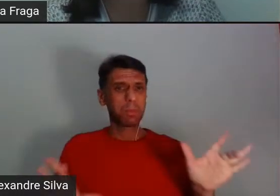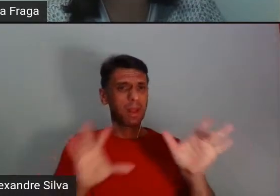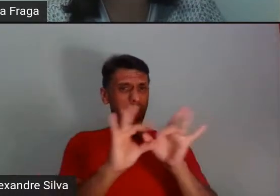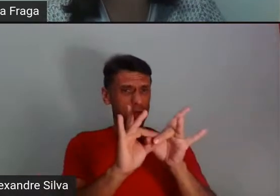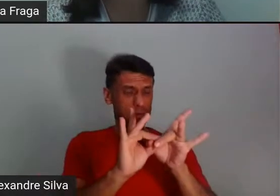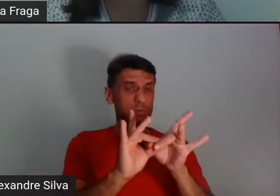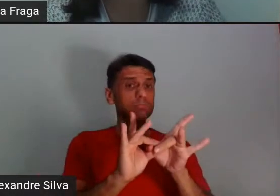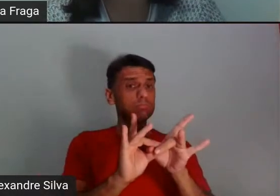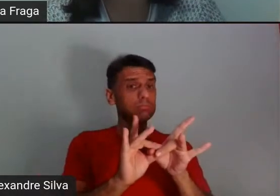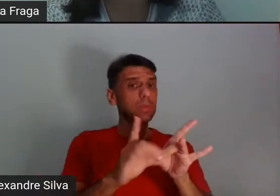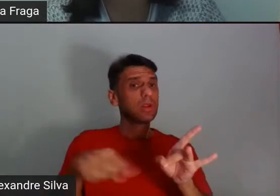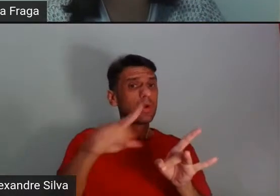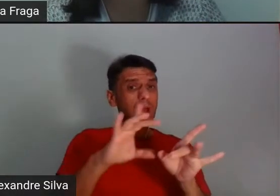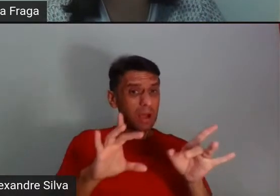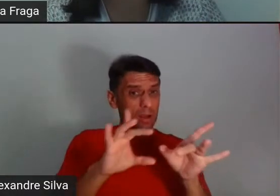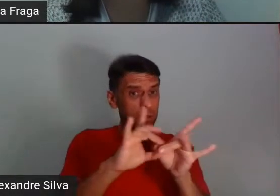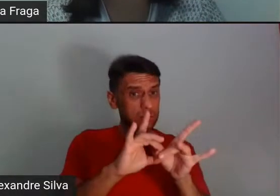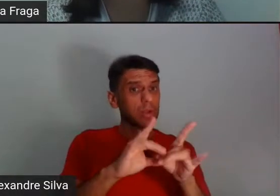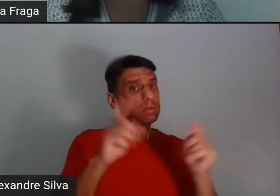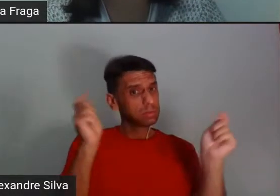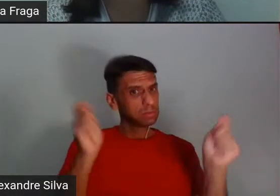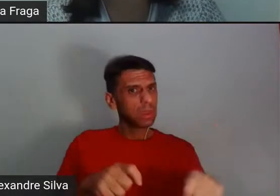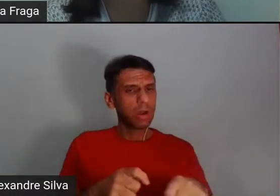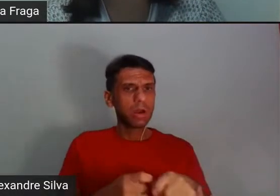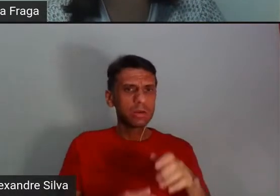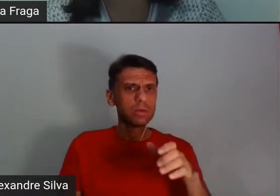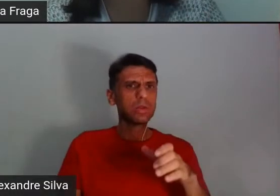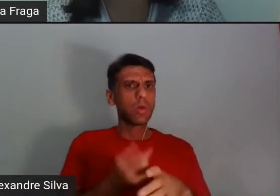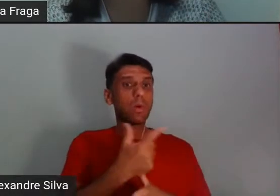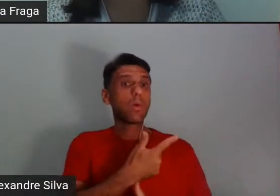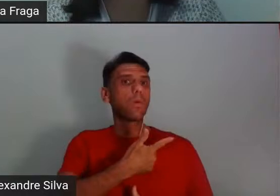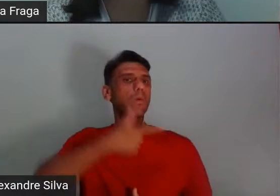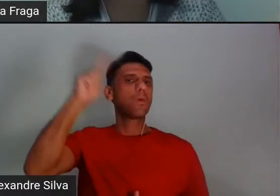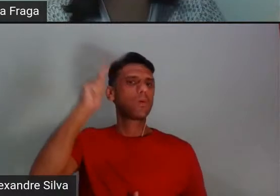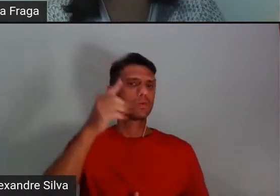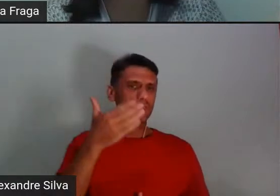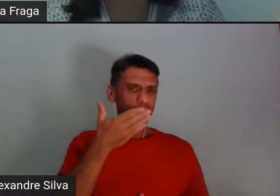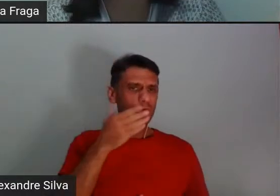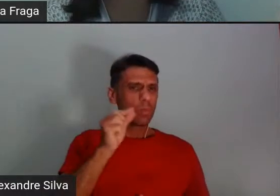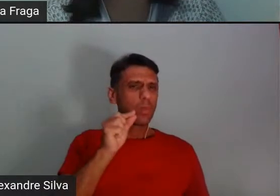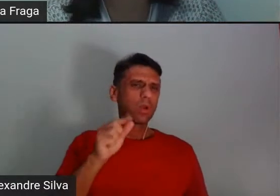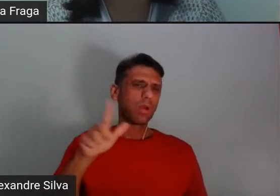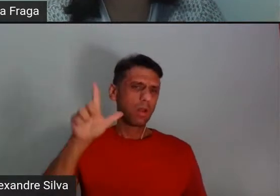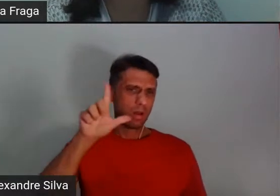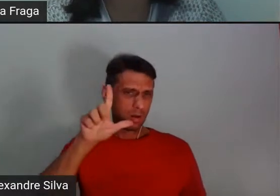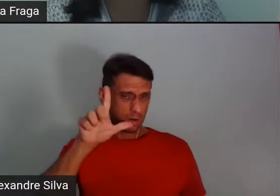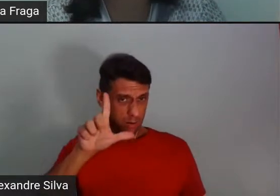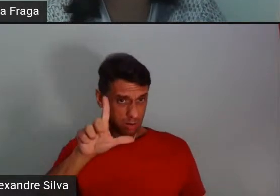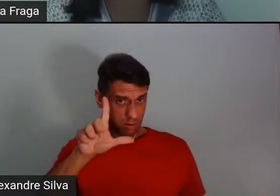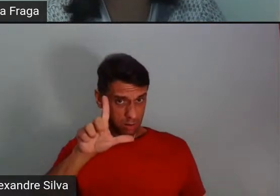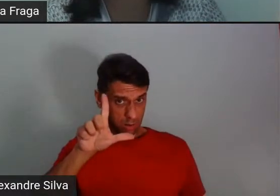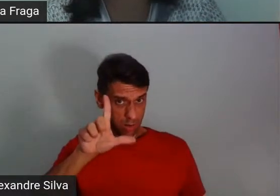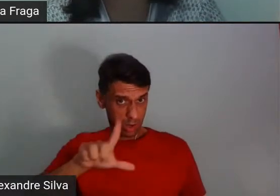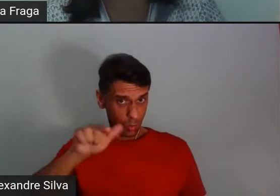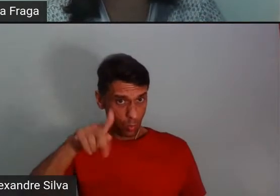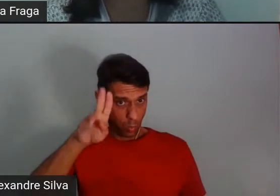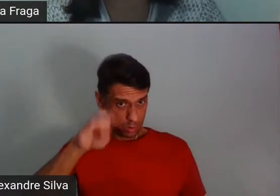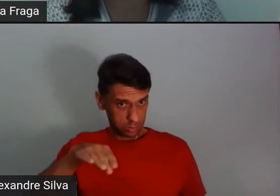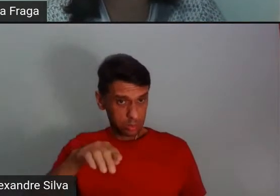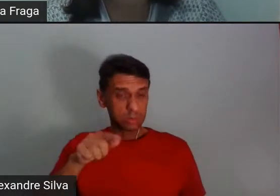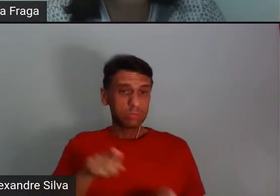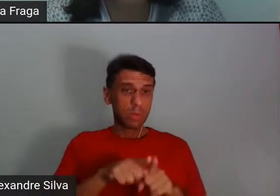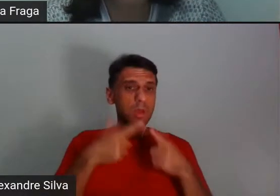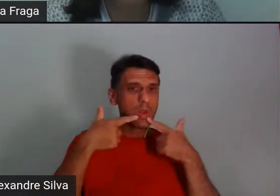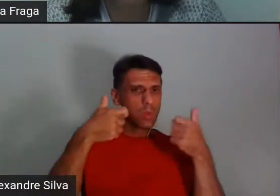a partir dessa aliança se crie uma outra forma de pensar a linguagem e a linguística. E é uma ideia que a Claudiana traz que